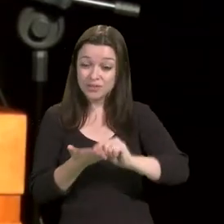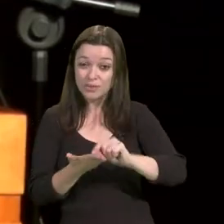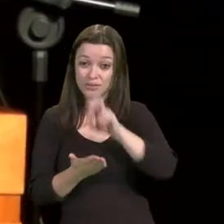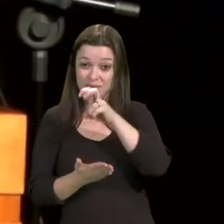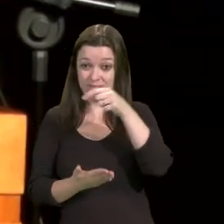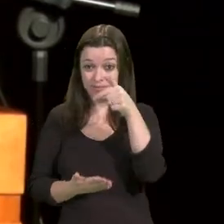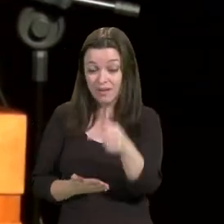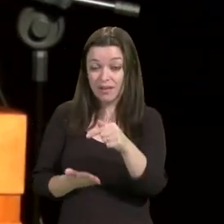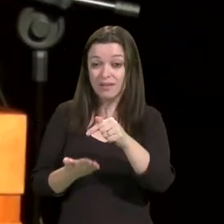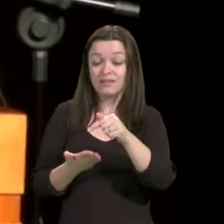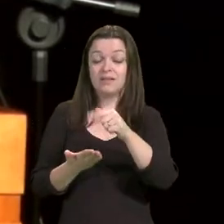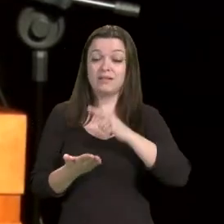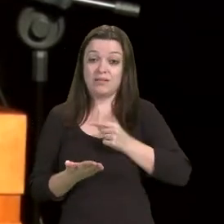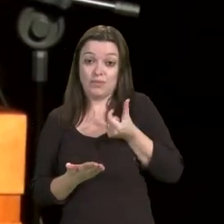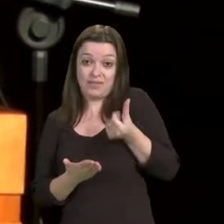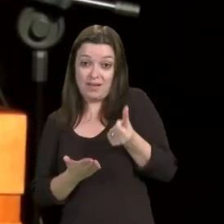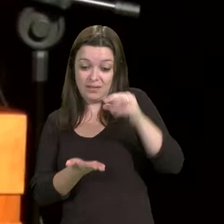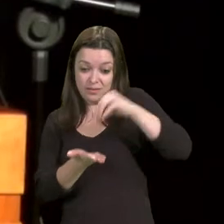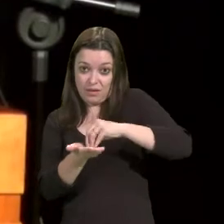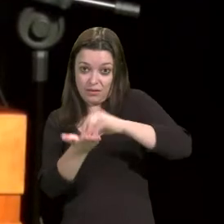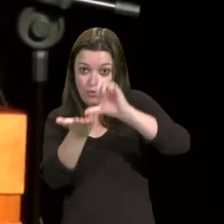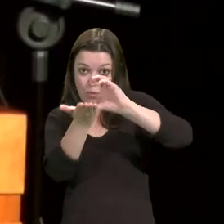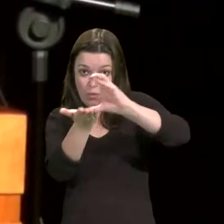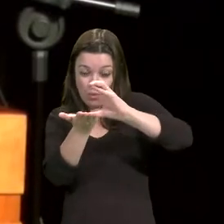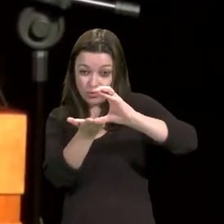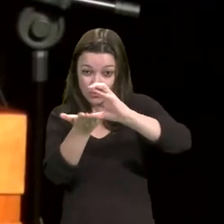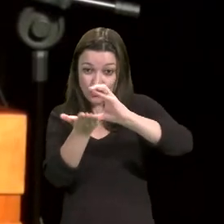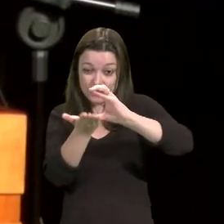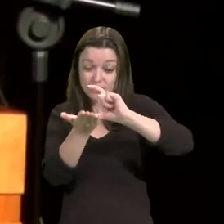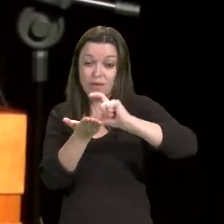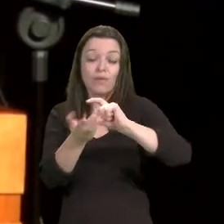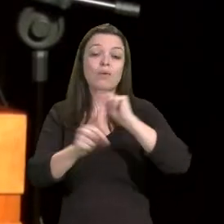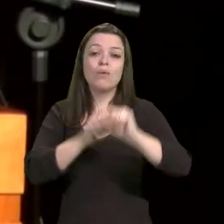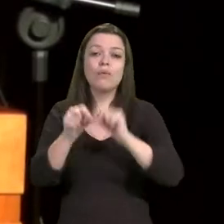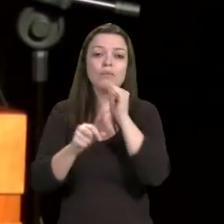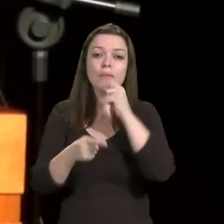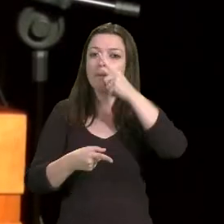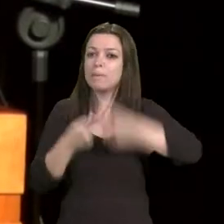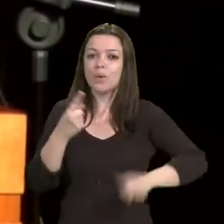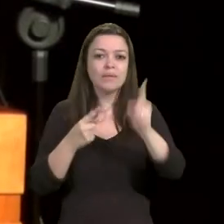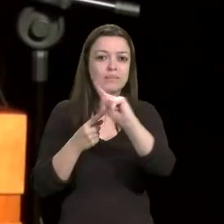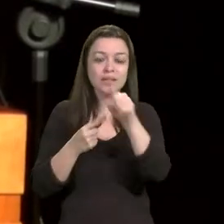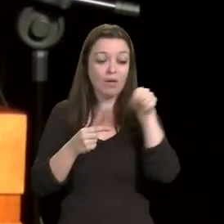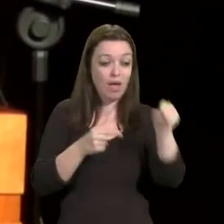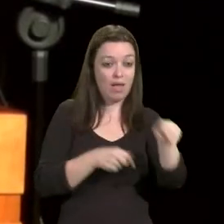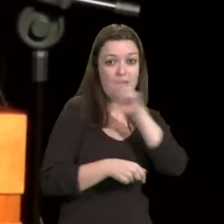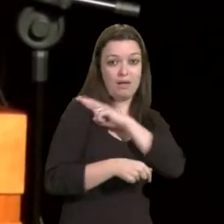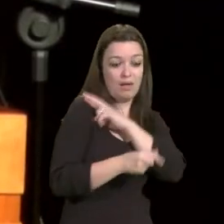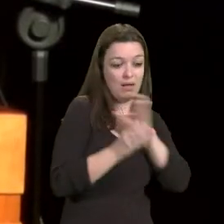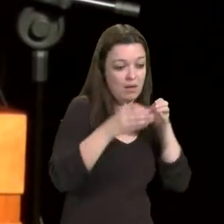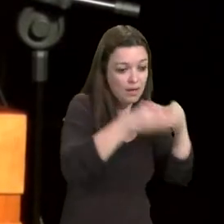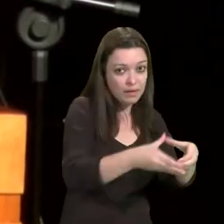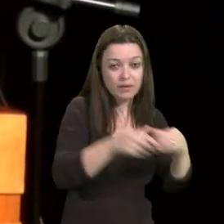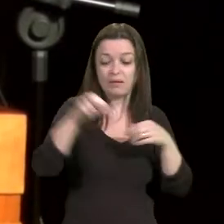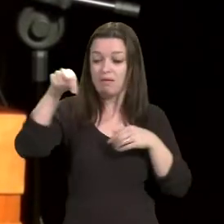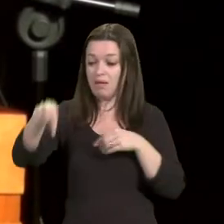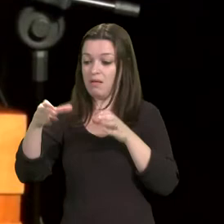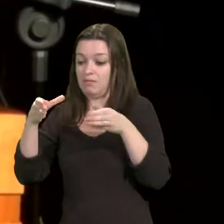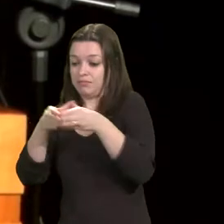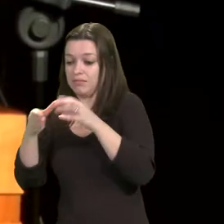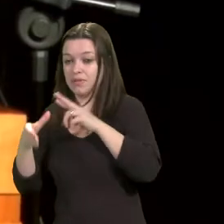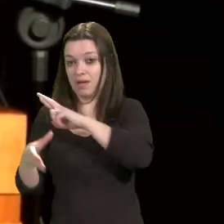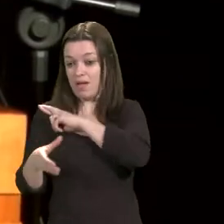Constituição, veda a transposição, o remanejamento ou a transferência de